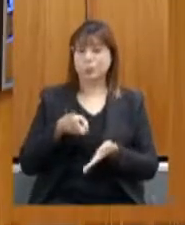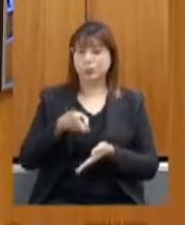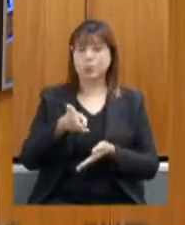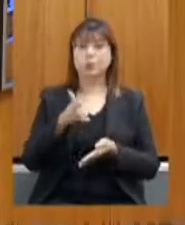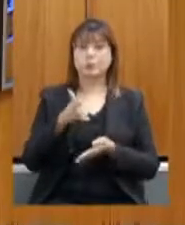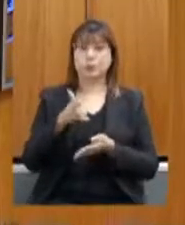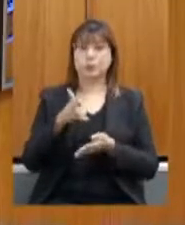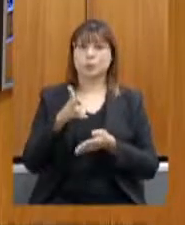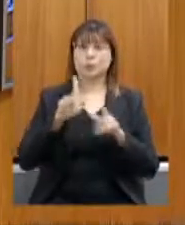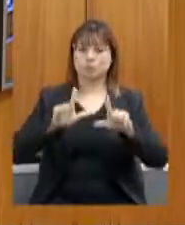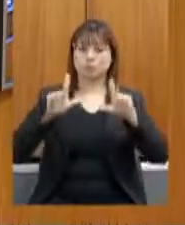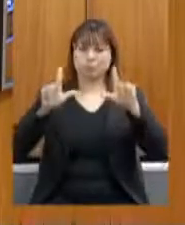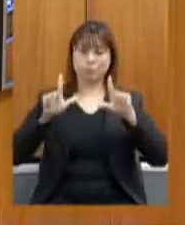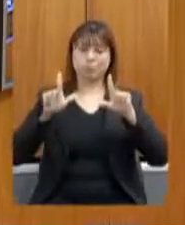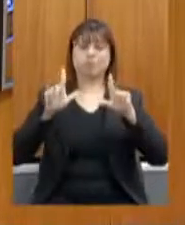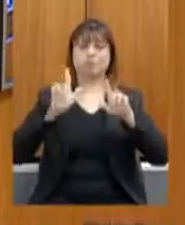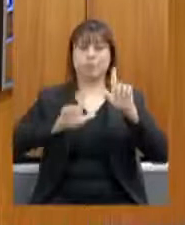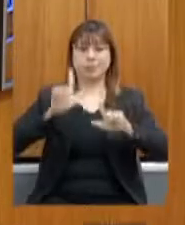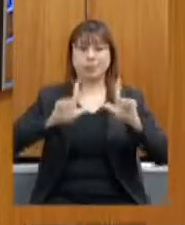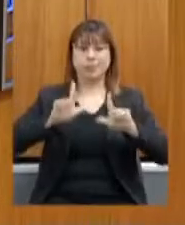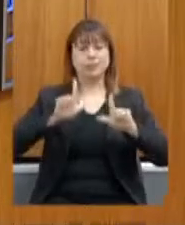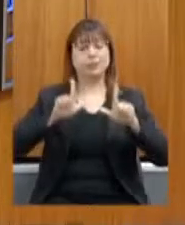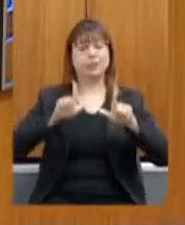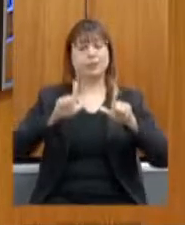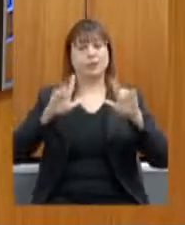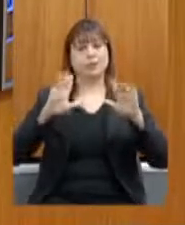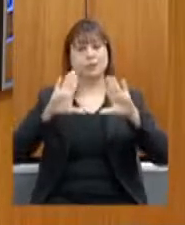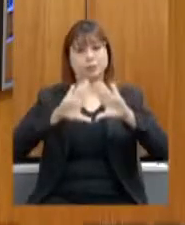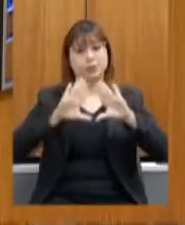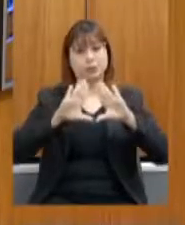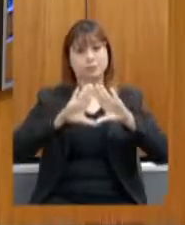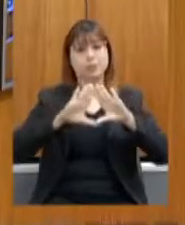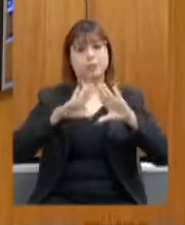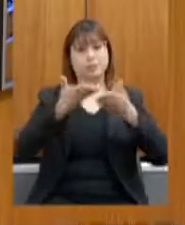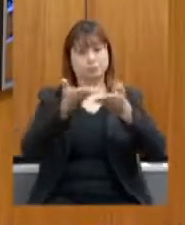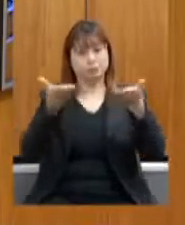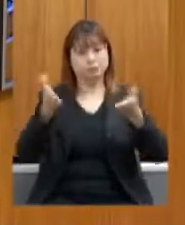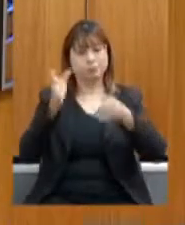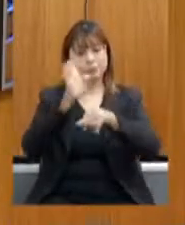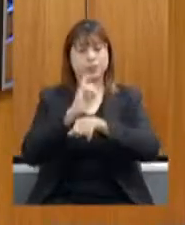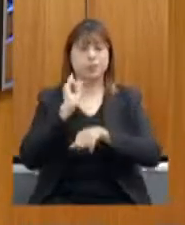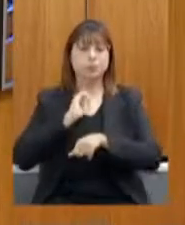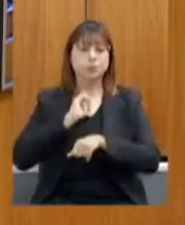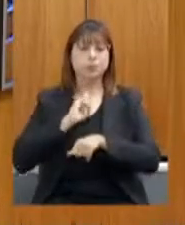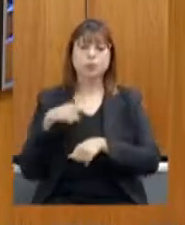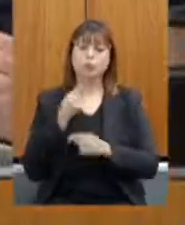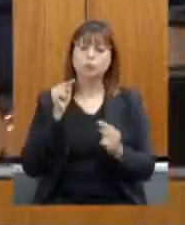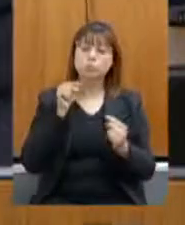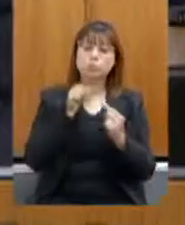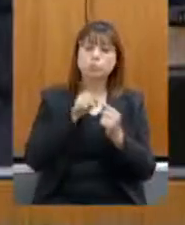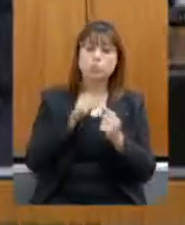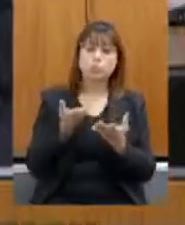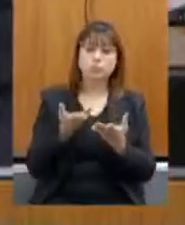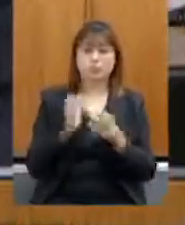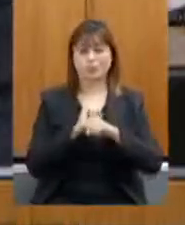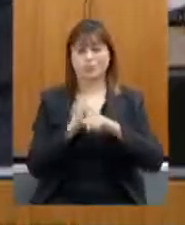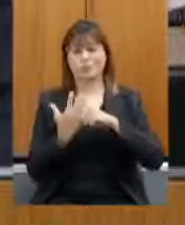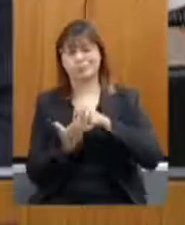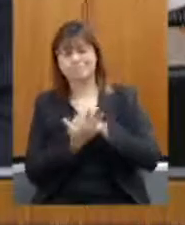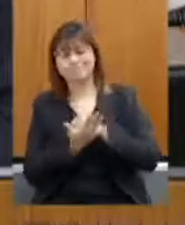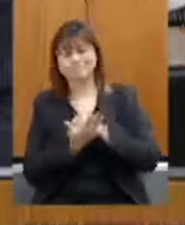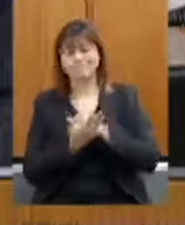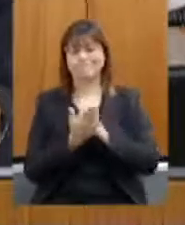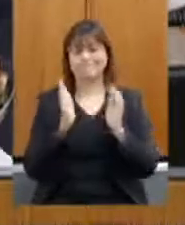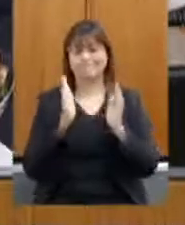vivo pela TV Assembleia para todo o estado de Minas Gerais e o nosso papel e essa pandemia esse momento de